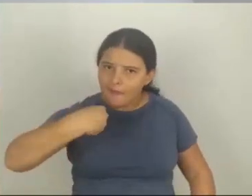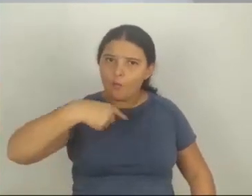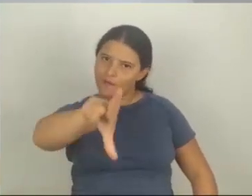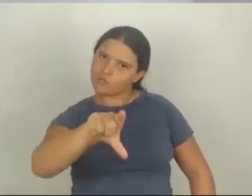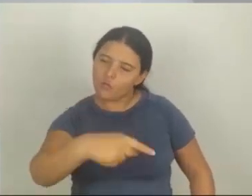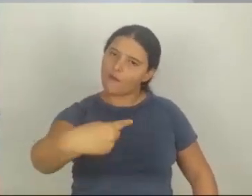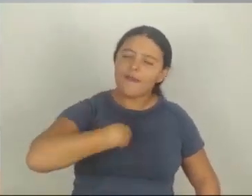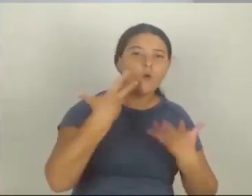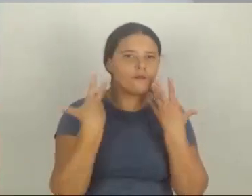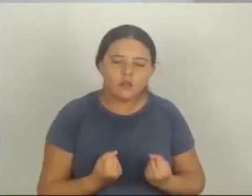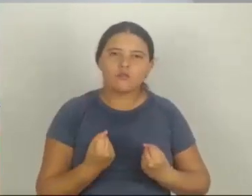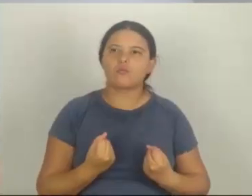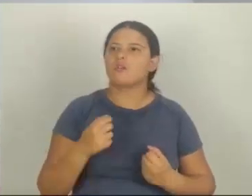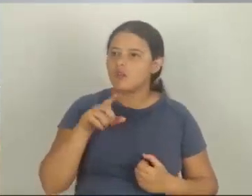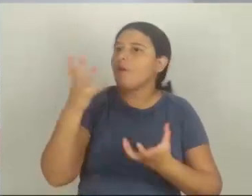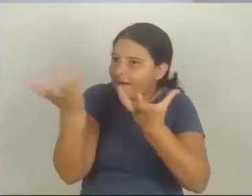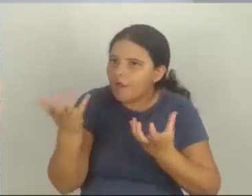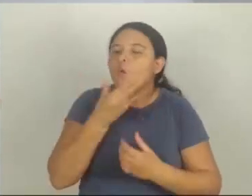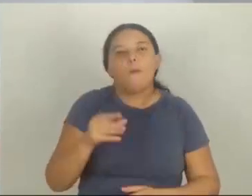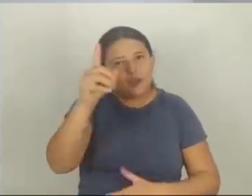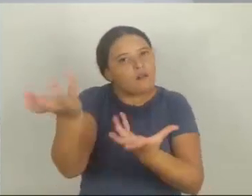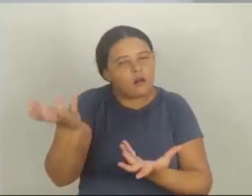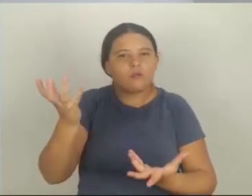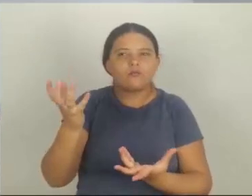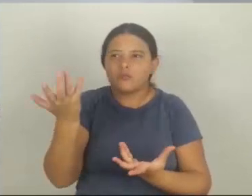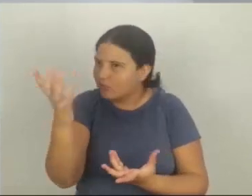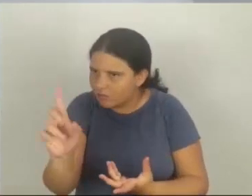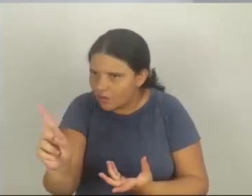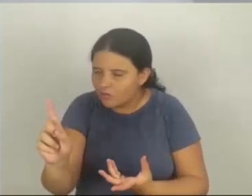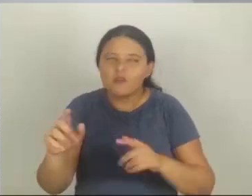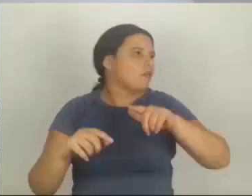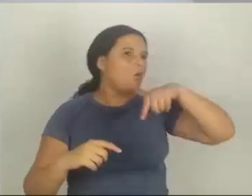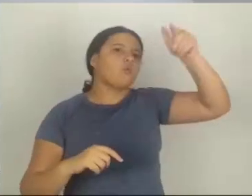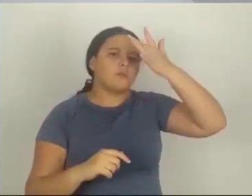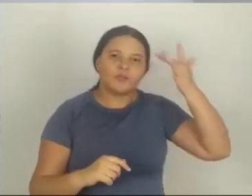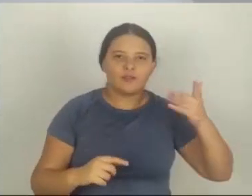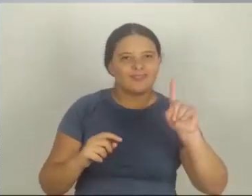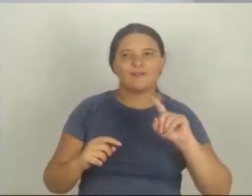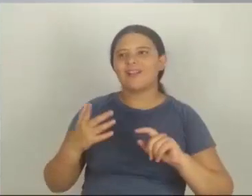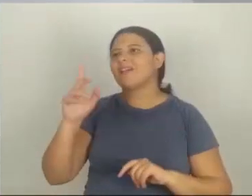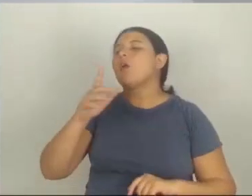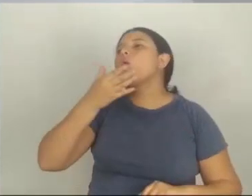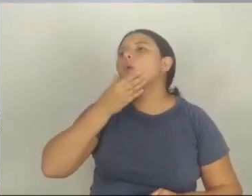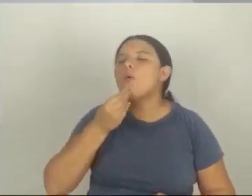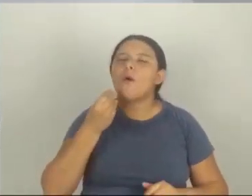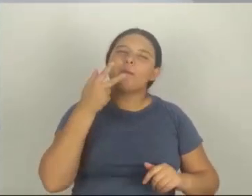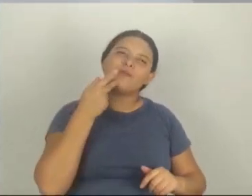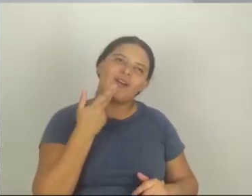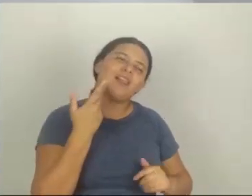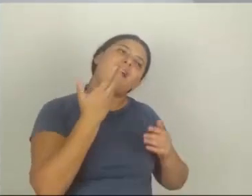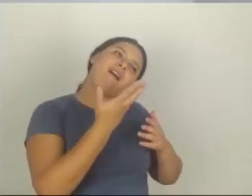eu assumo que eu quero esse cara. Não deu, não deu, vou partir pra outra. Não, mas ela quer sempre ser assumida. Isso é a